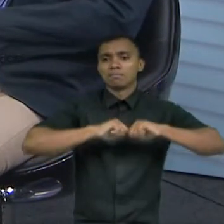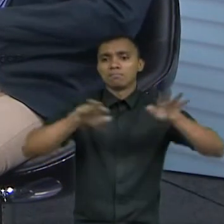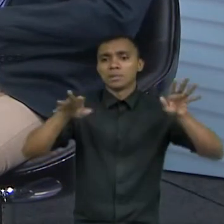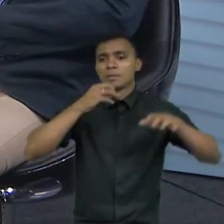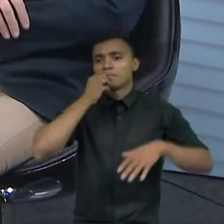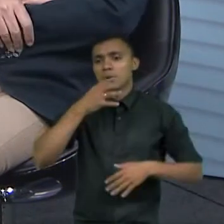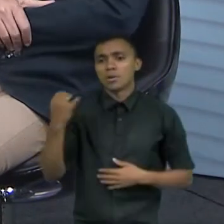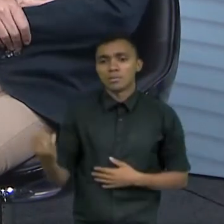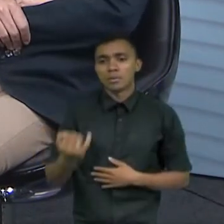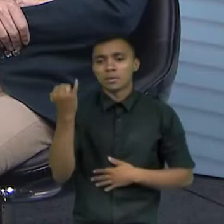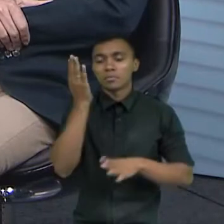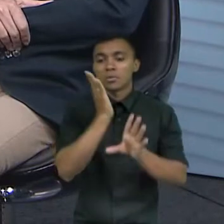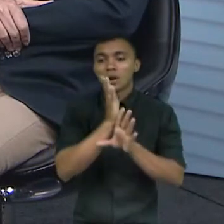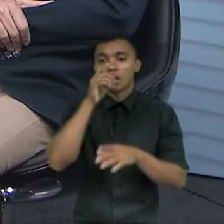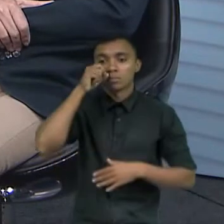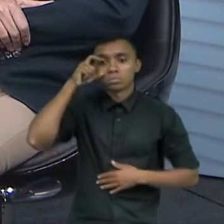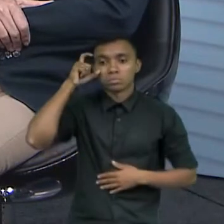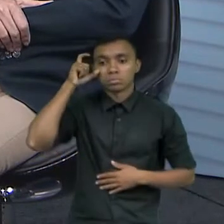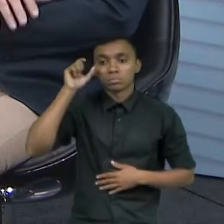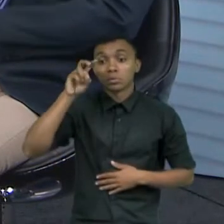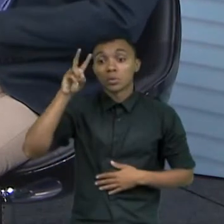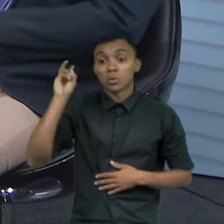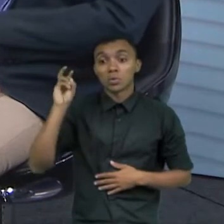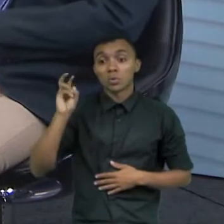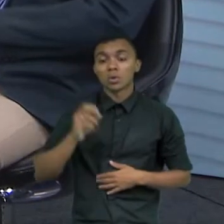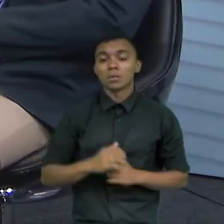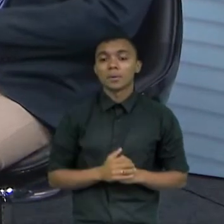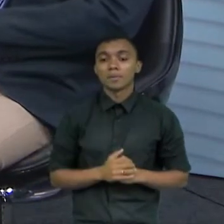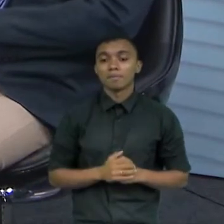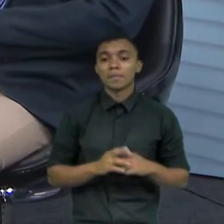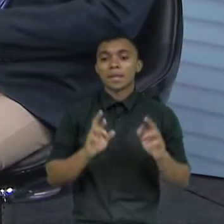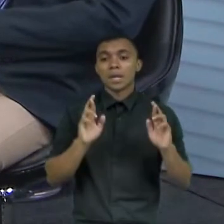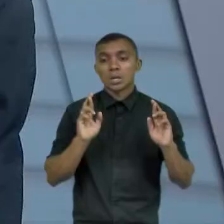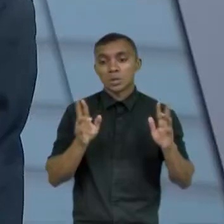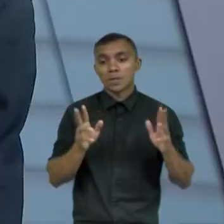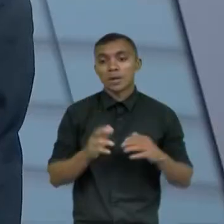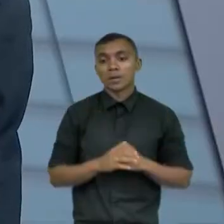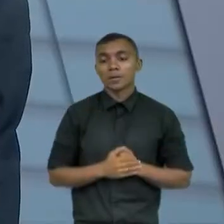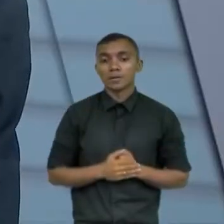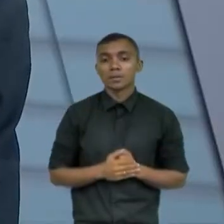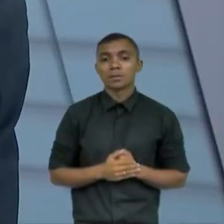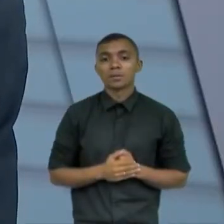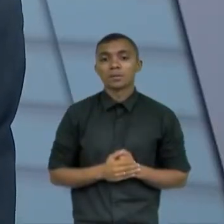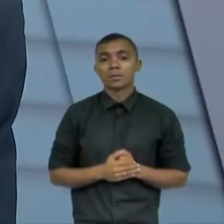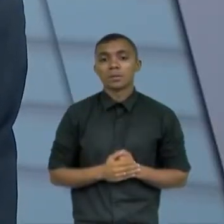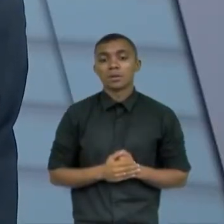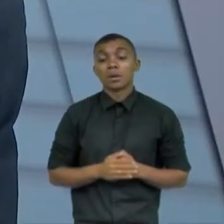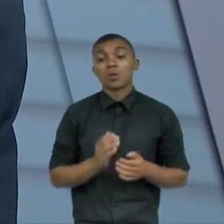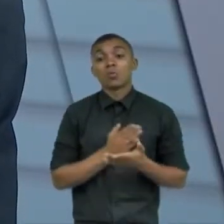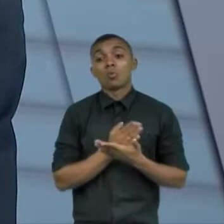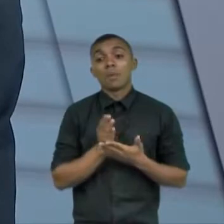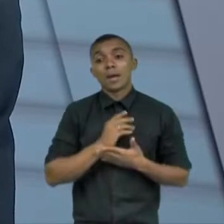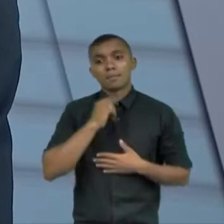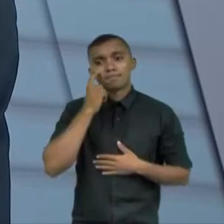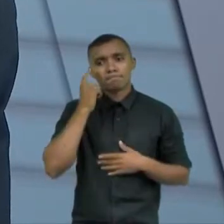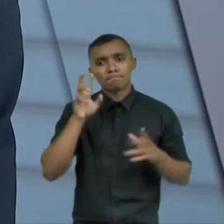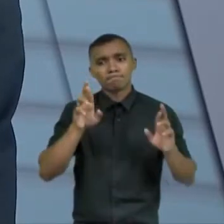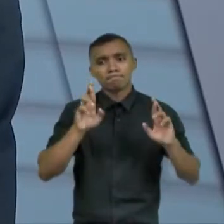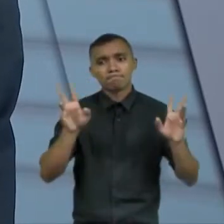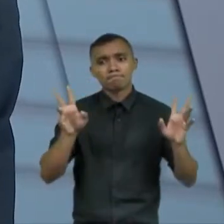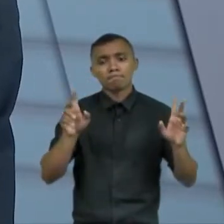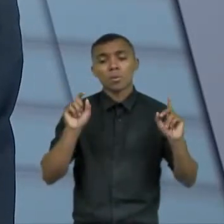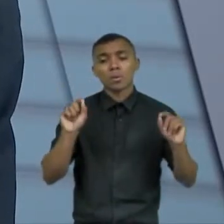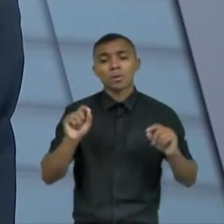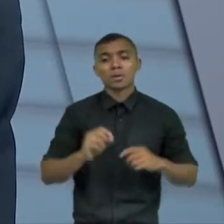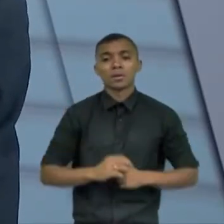despertar né um olhar diferente começa assim né vamos olhar diferente né para que a gente